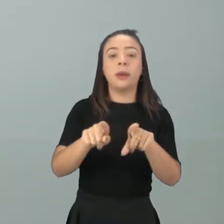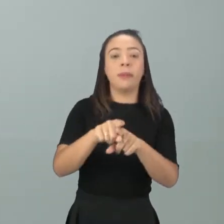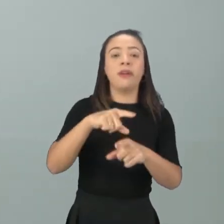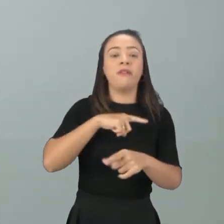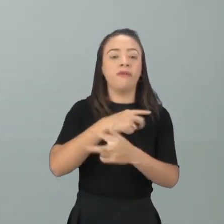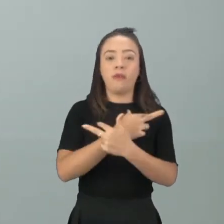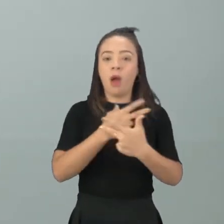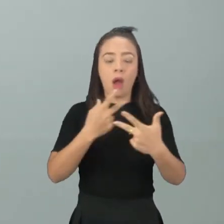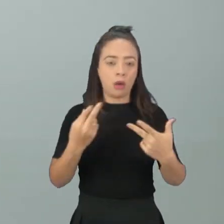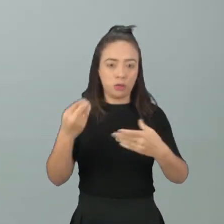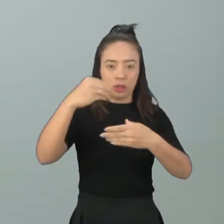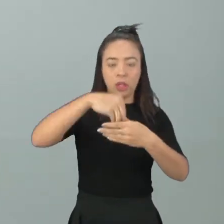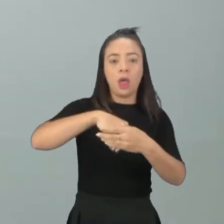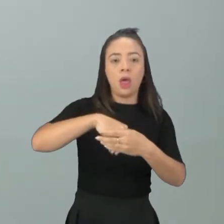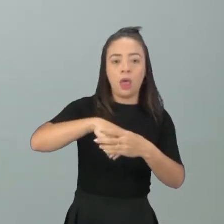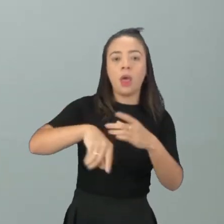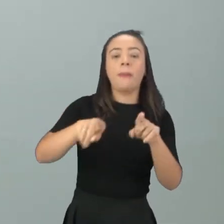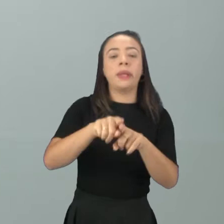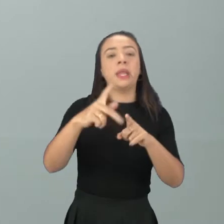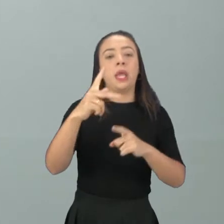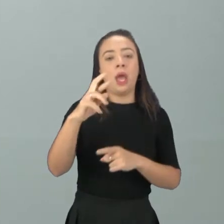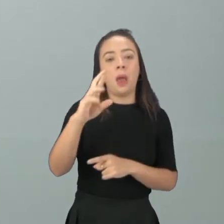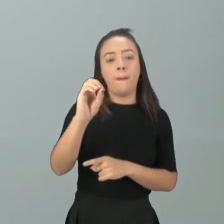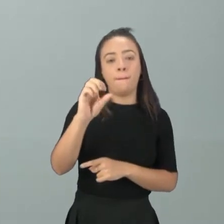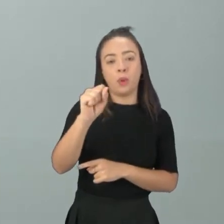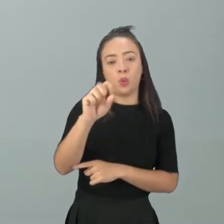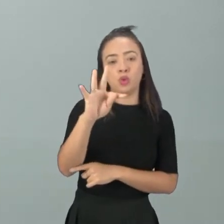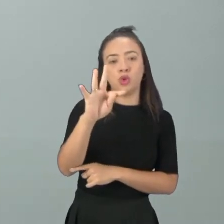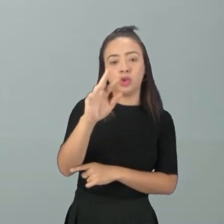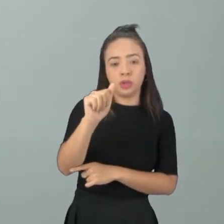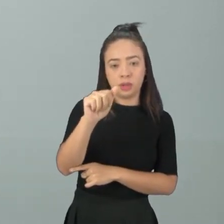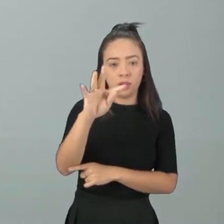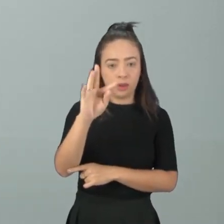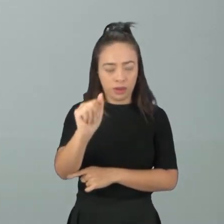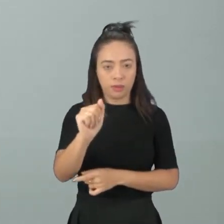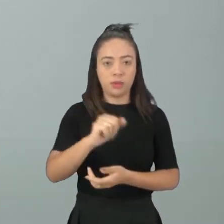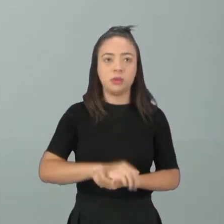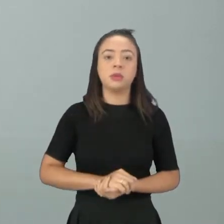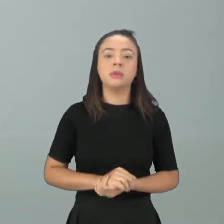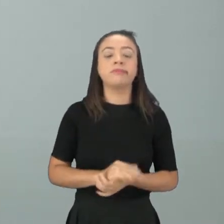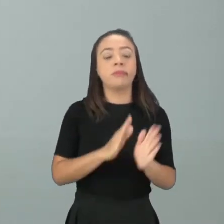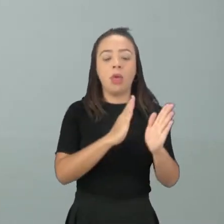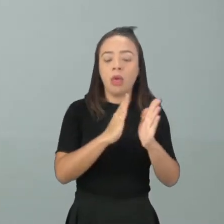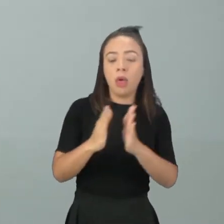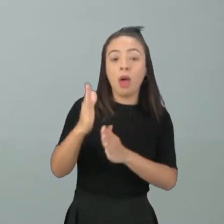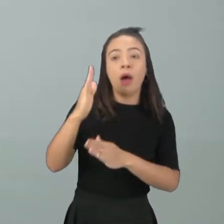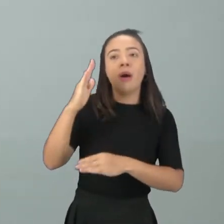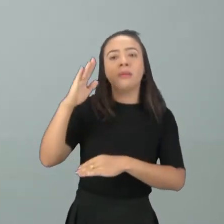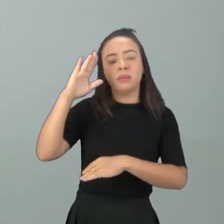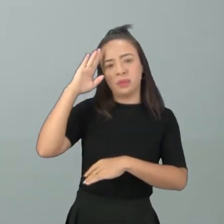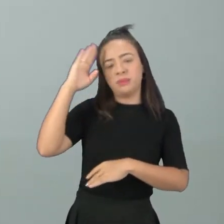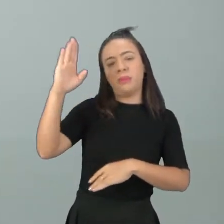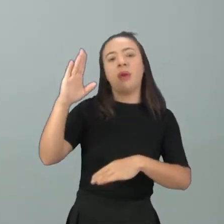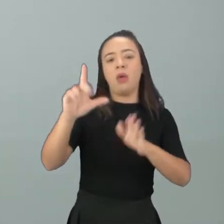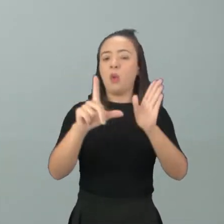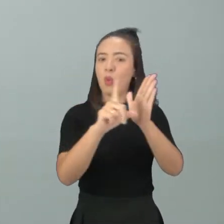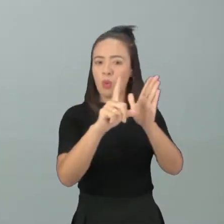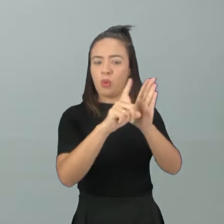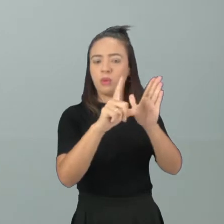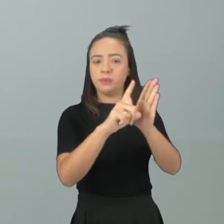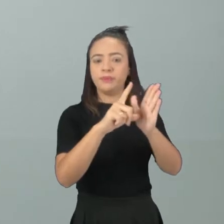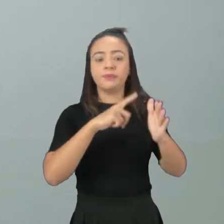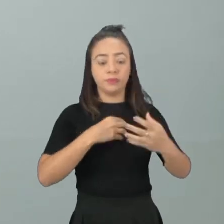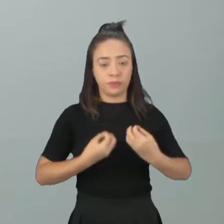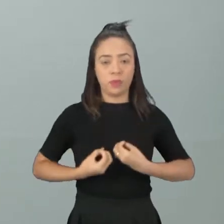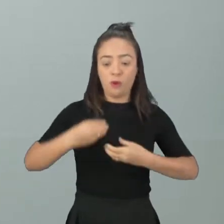glândulas seminais, nós temos a próstata, tá? Então, é a divisão mais básica do sistema reprodutor masculino, tá? Em órgãos